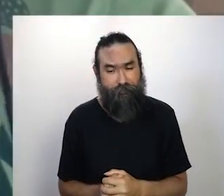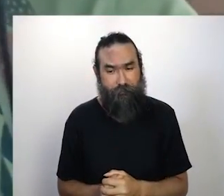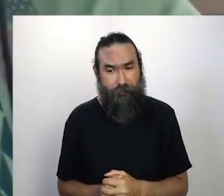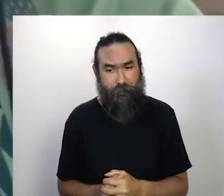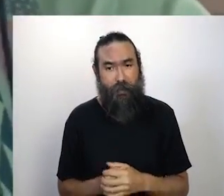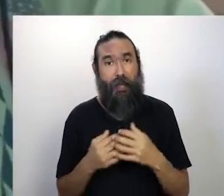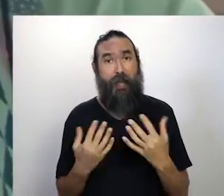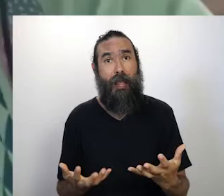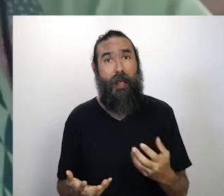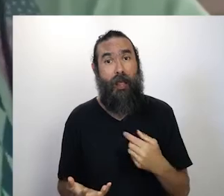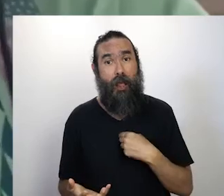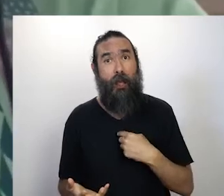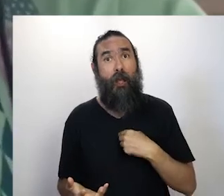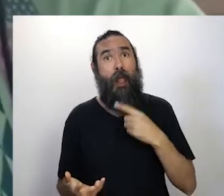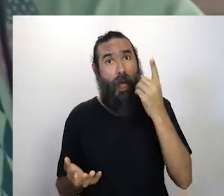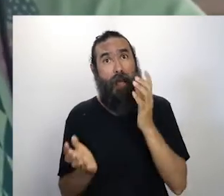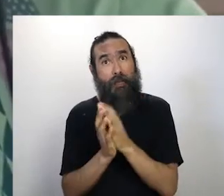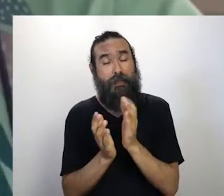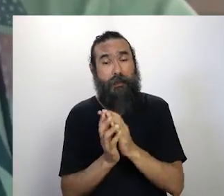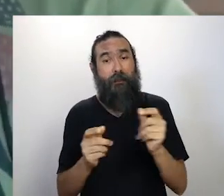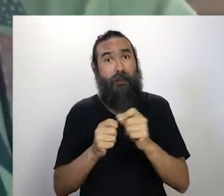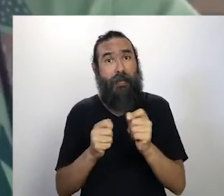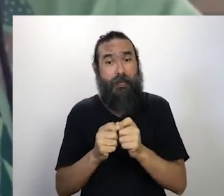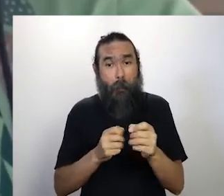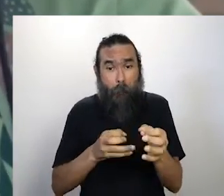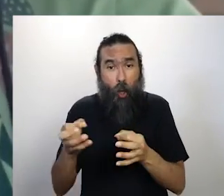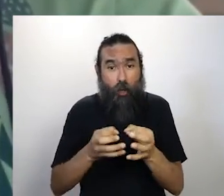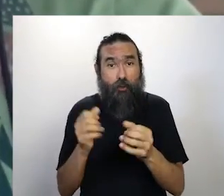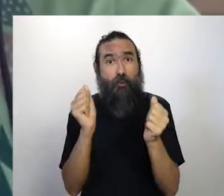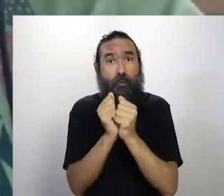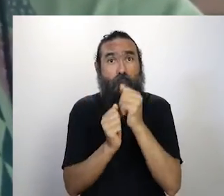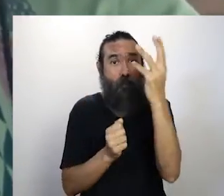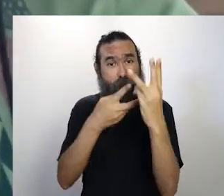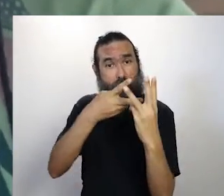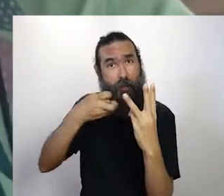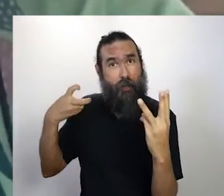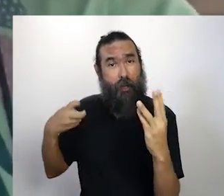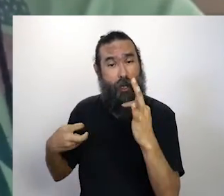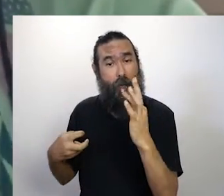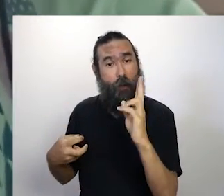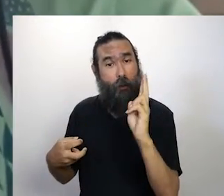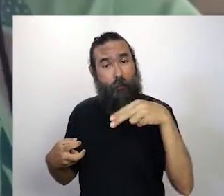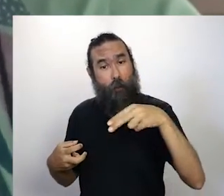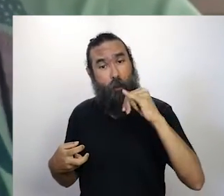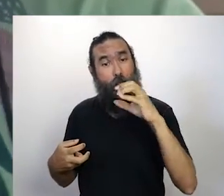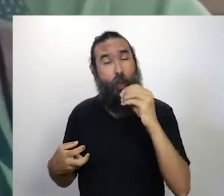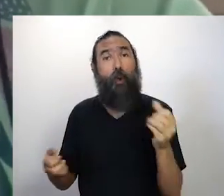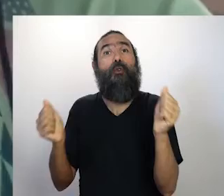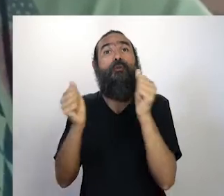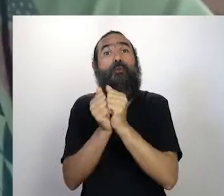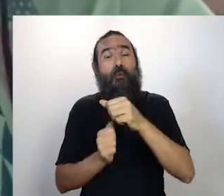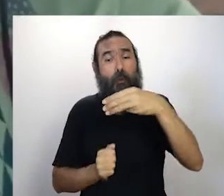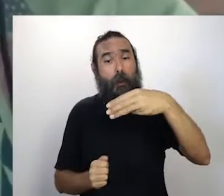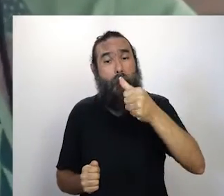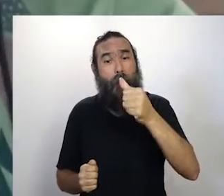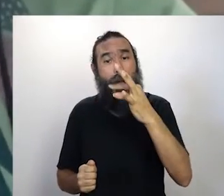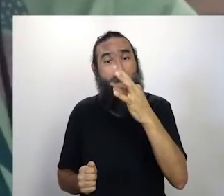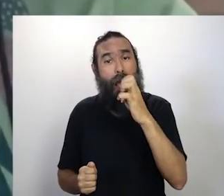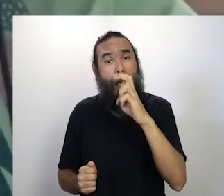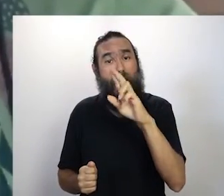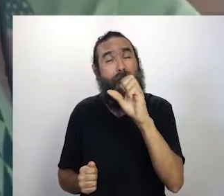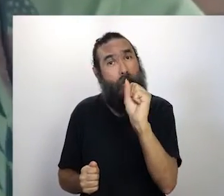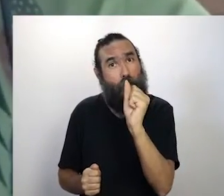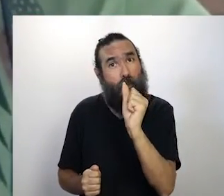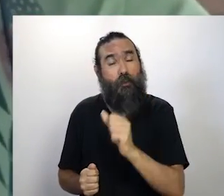em Recife, ali que eu ia fazer um projeto ali com os Funiô, junto com o seu Matheus Aleluia. E a gente estava na meia viagem, foi a primeira